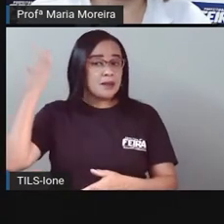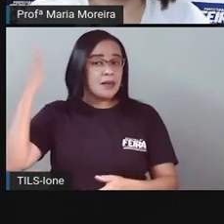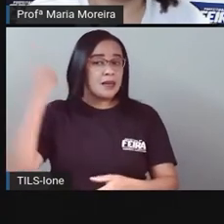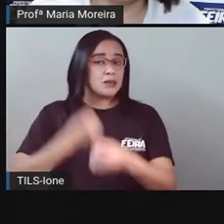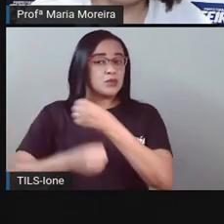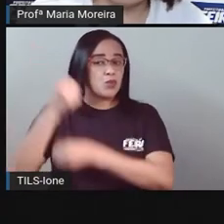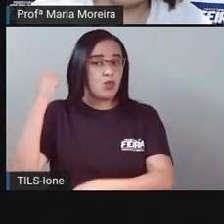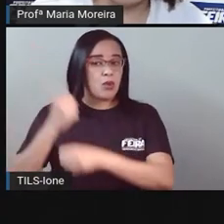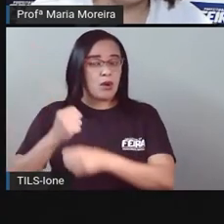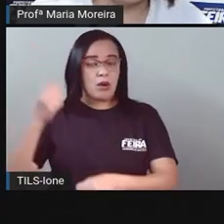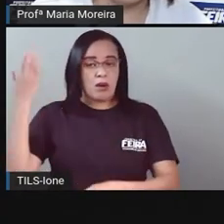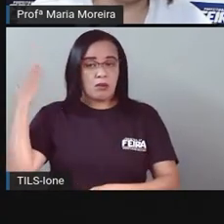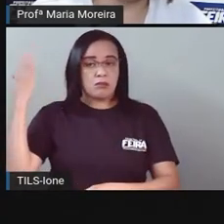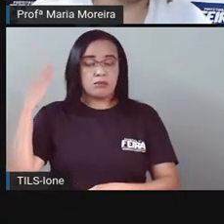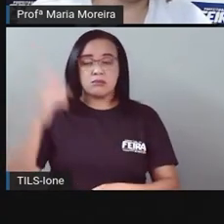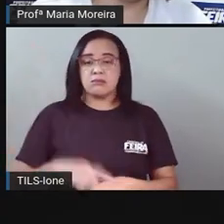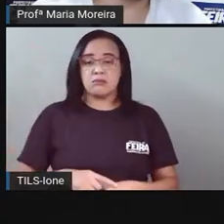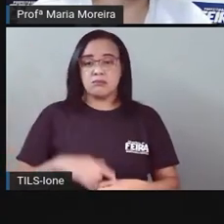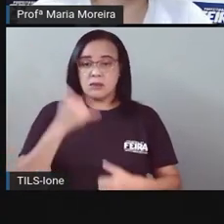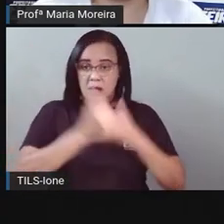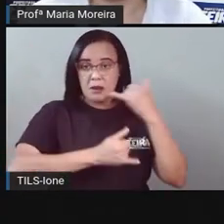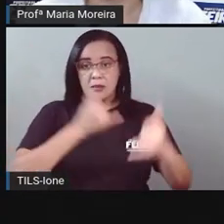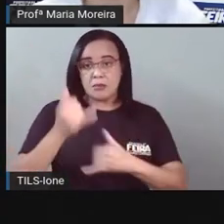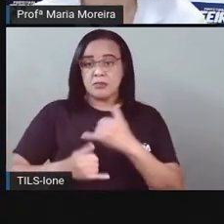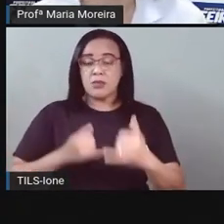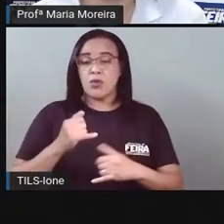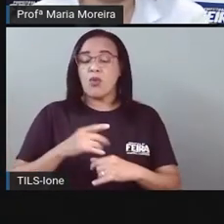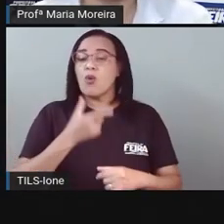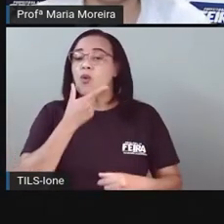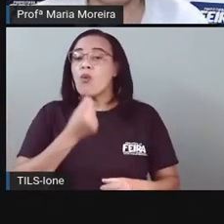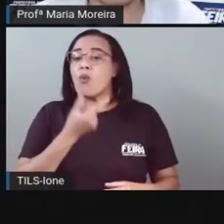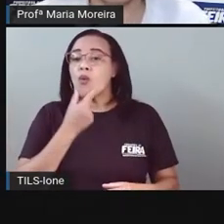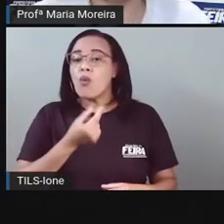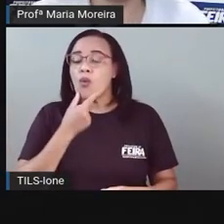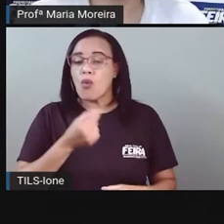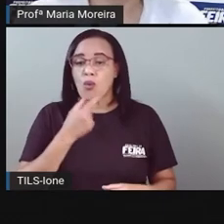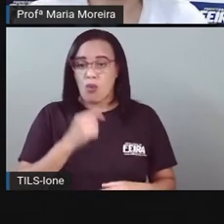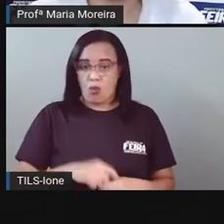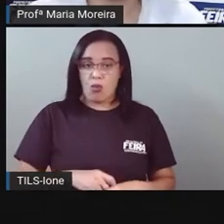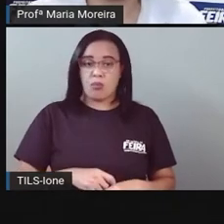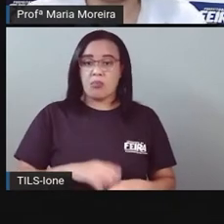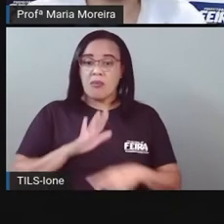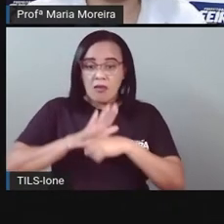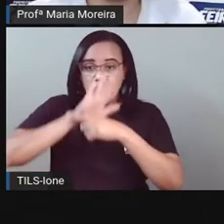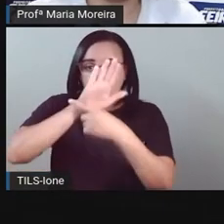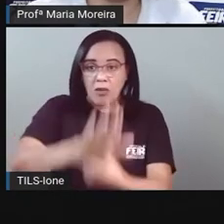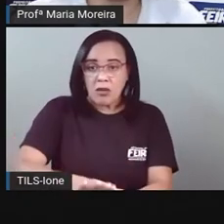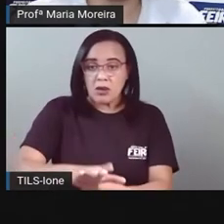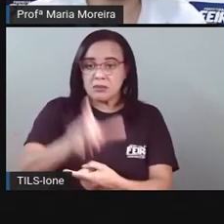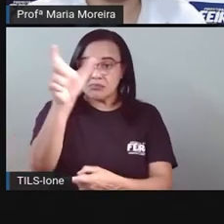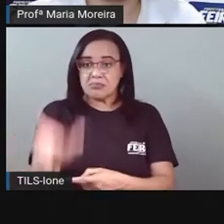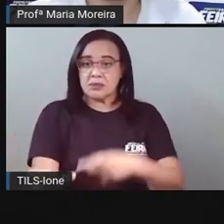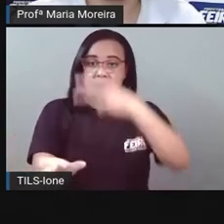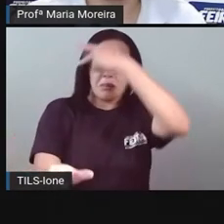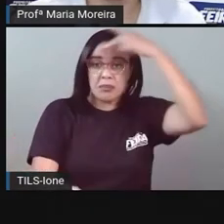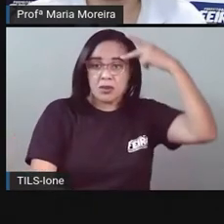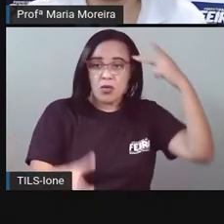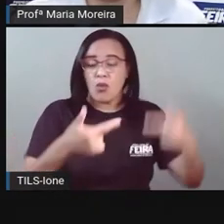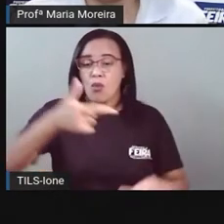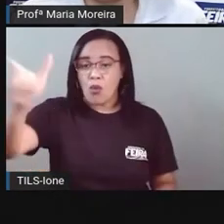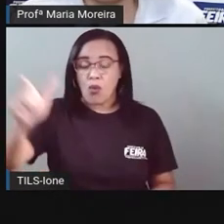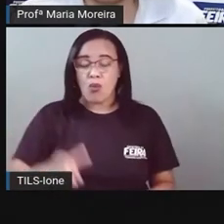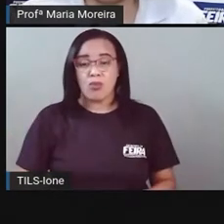Acabou morrendo Aí afogado Que tava tentando Ajudar o outro Aqui em feira Então todo o cuidado Ainda assim Será pouco